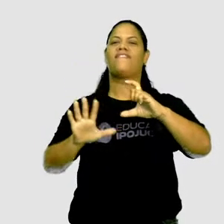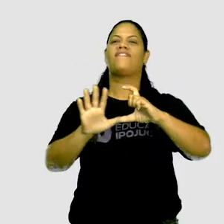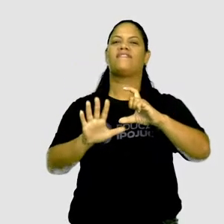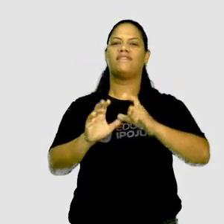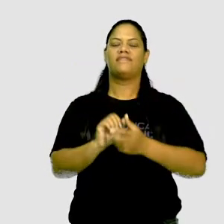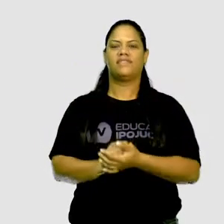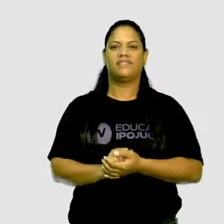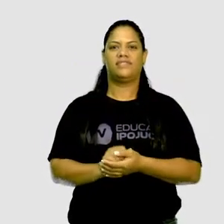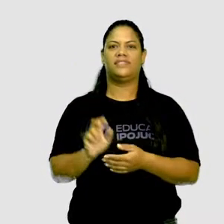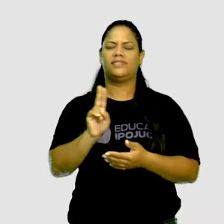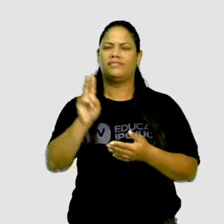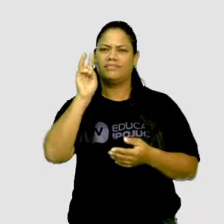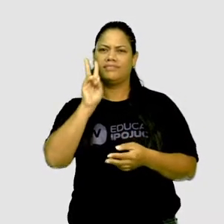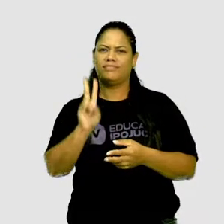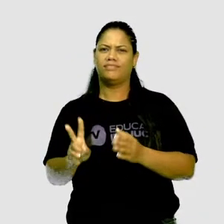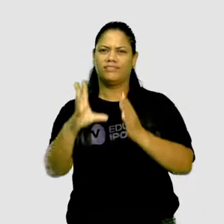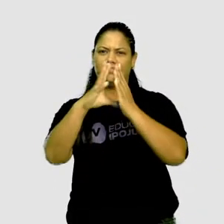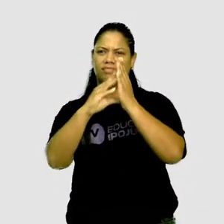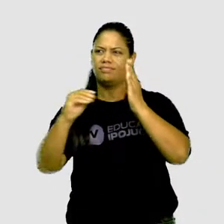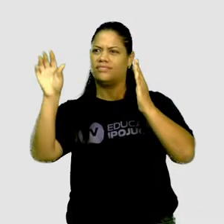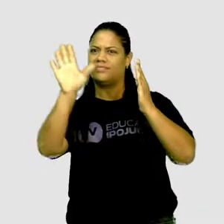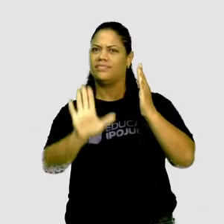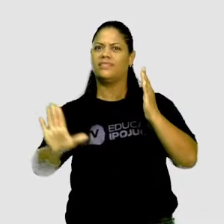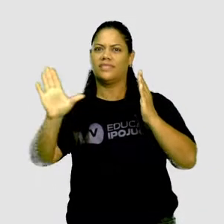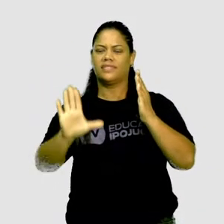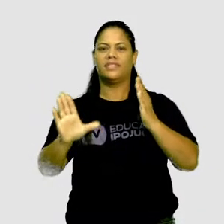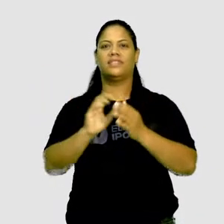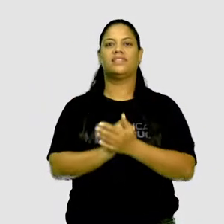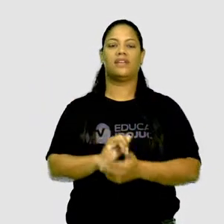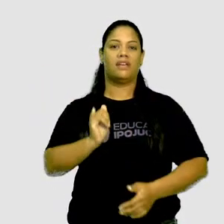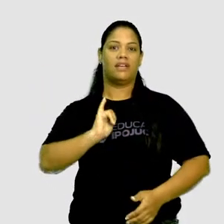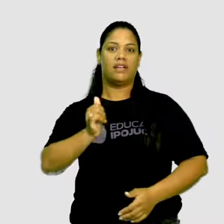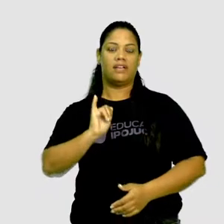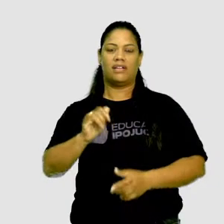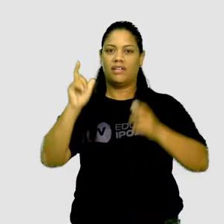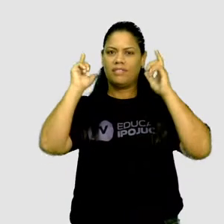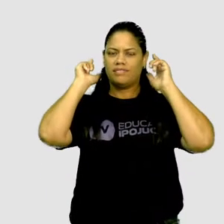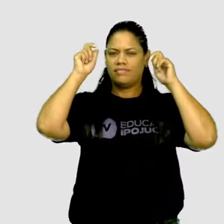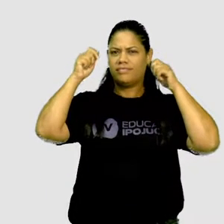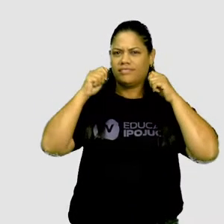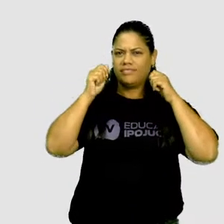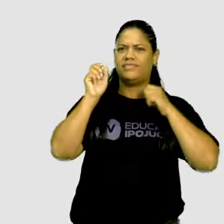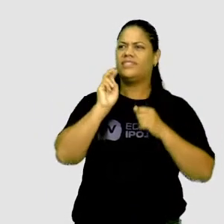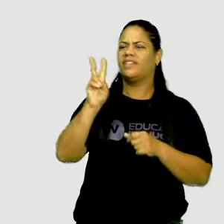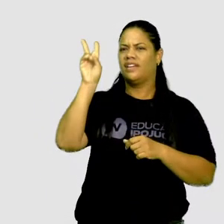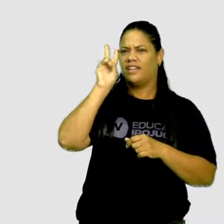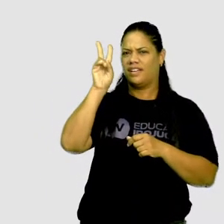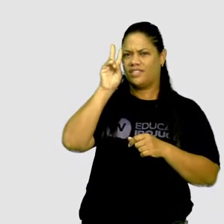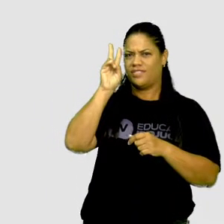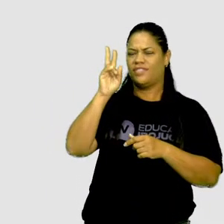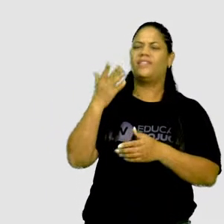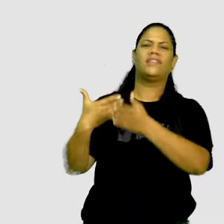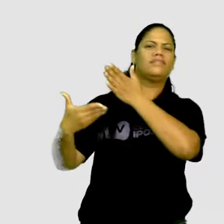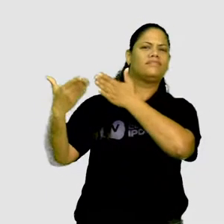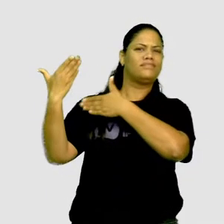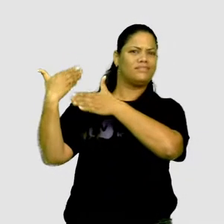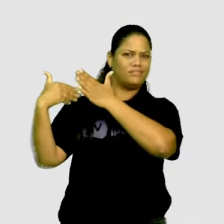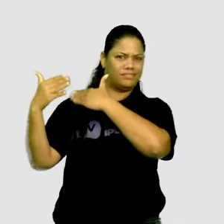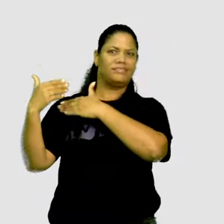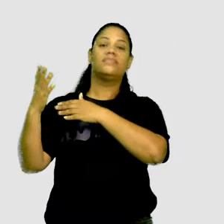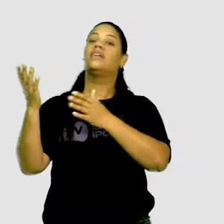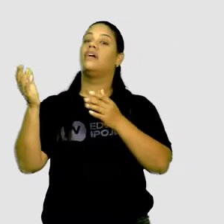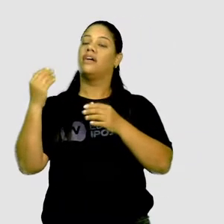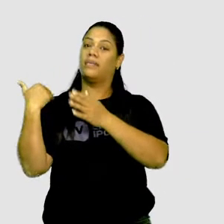fazendo uso da intertextualidade com o conto Chapeuzinho Vermelho. Como se a história se passasse nos